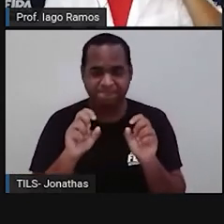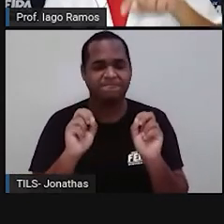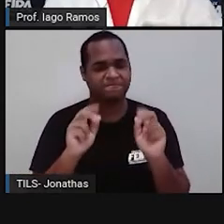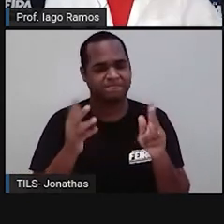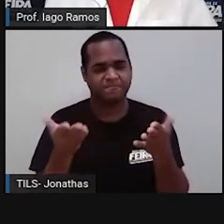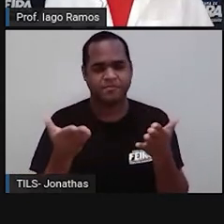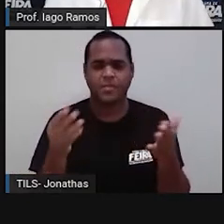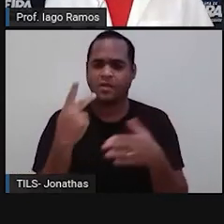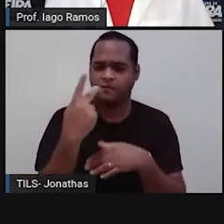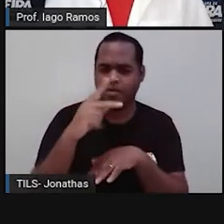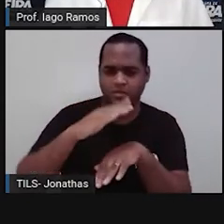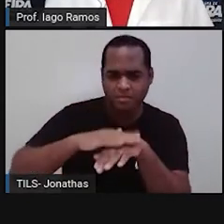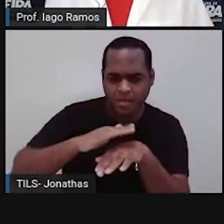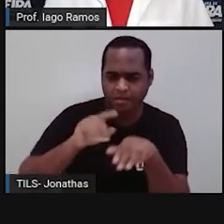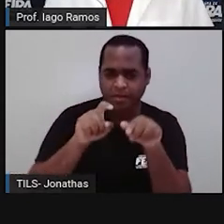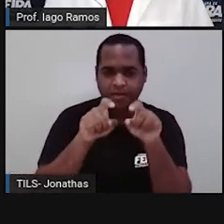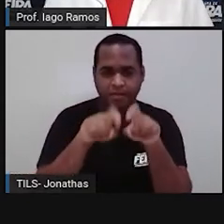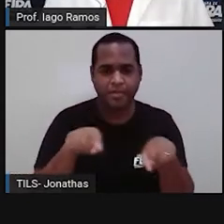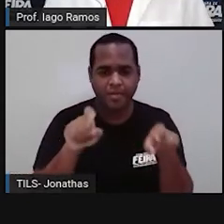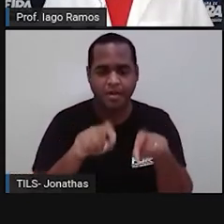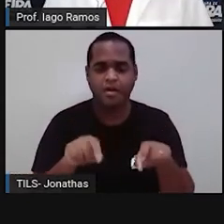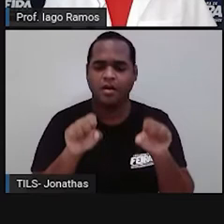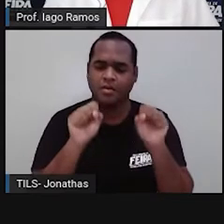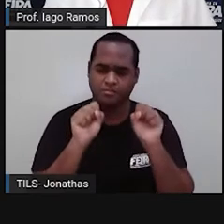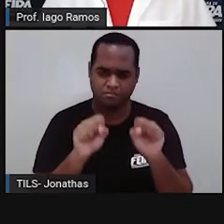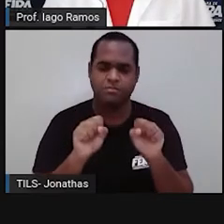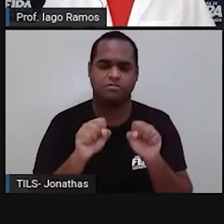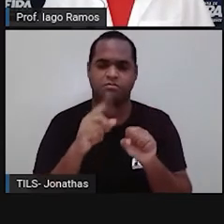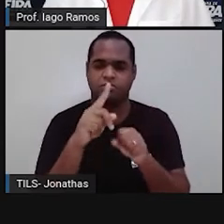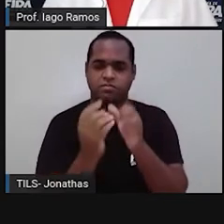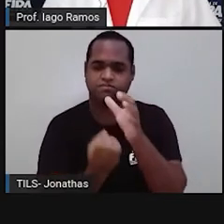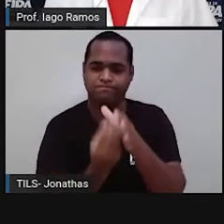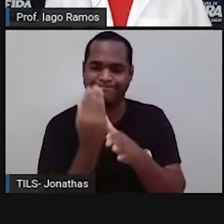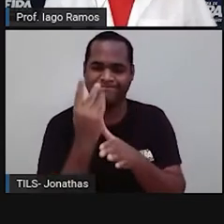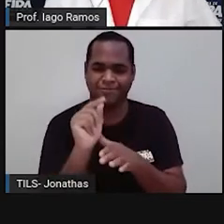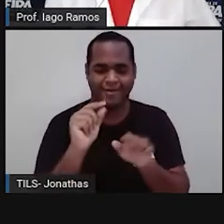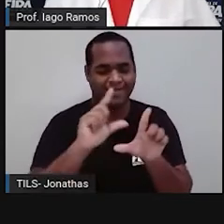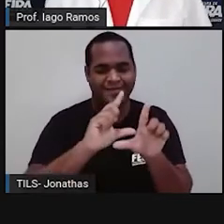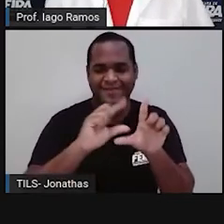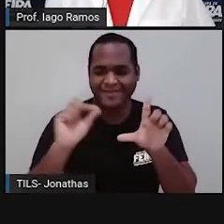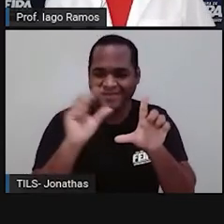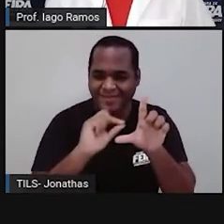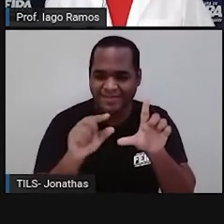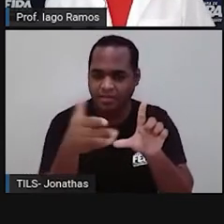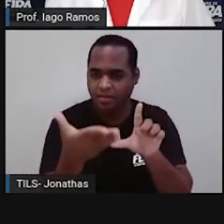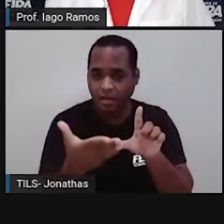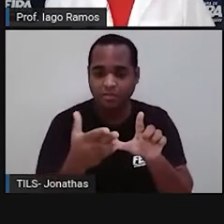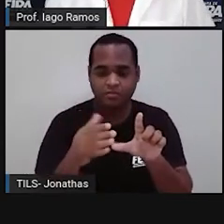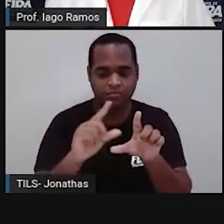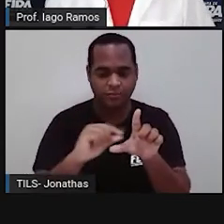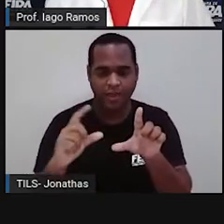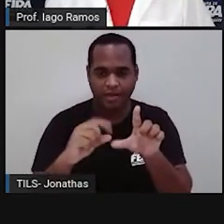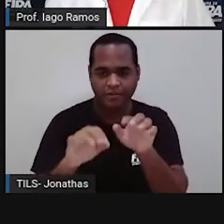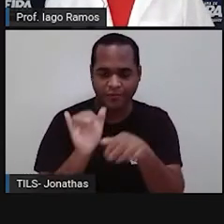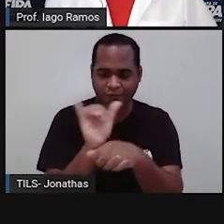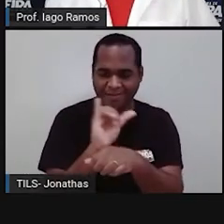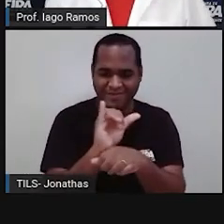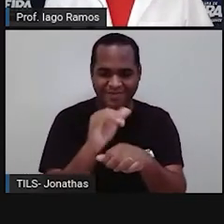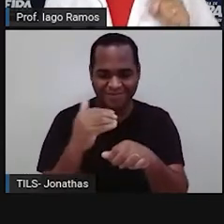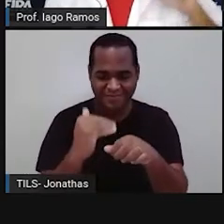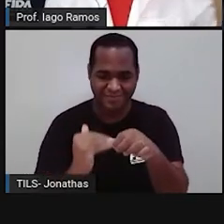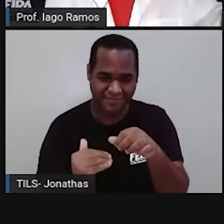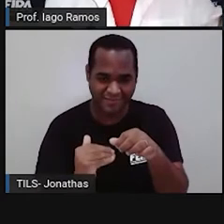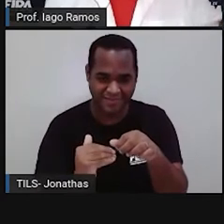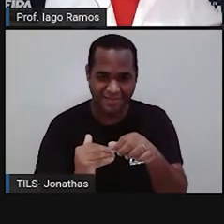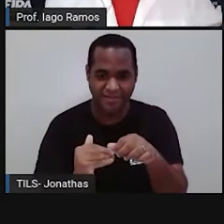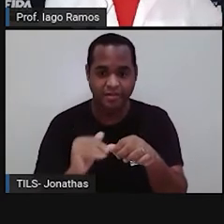Mas você também pode acessar esse jogo, certo? Ele vai aparecer um link na descrição da aula que vai